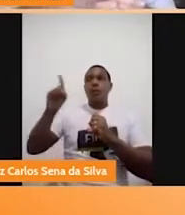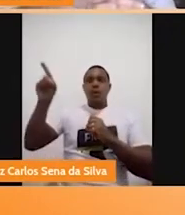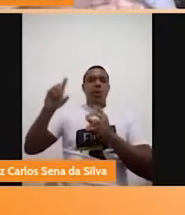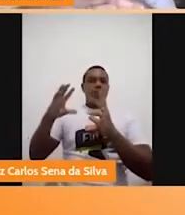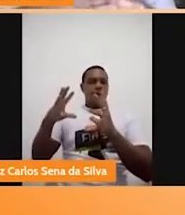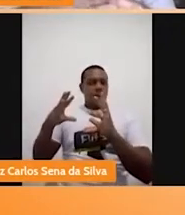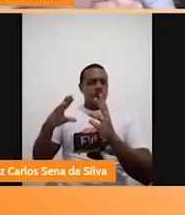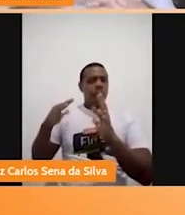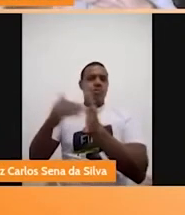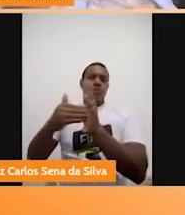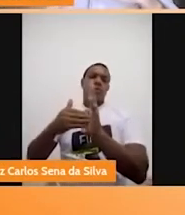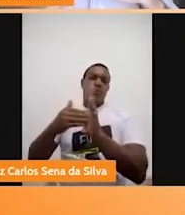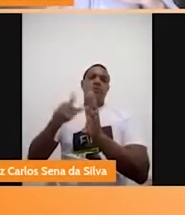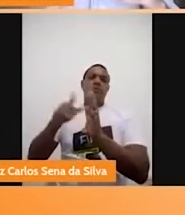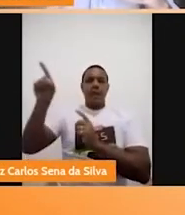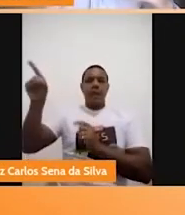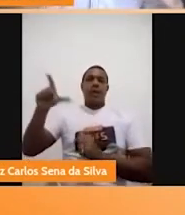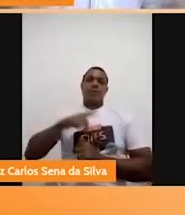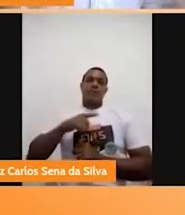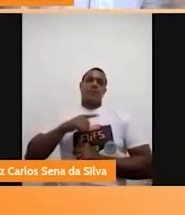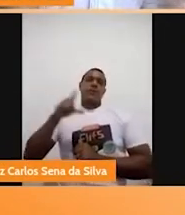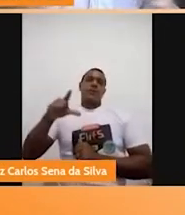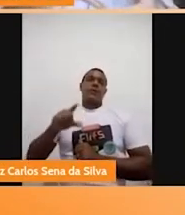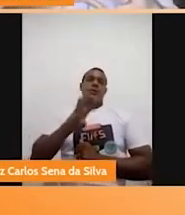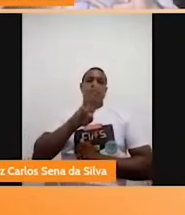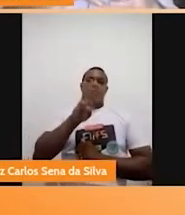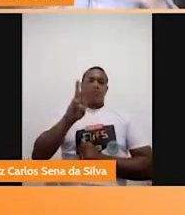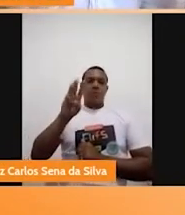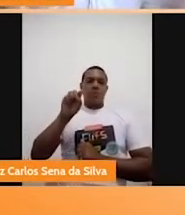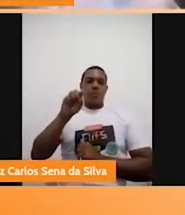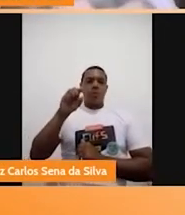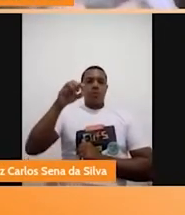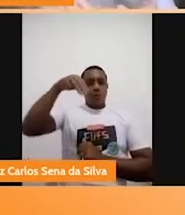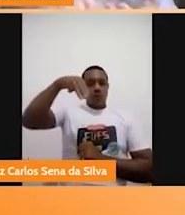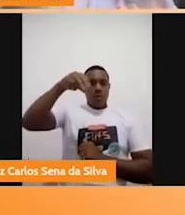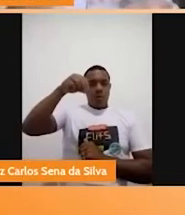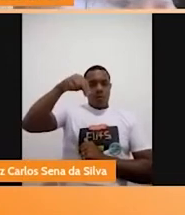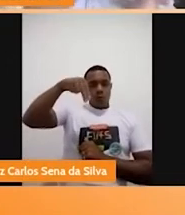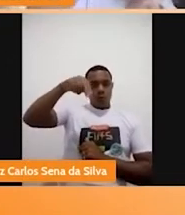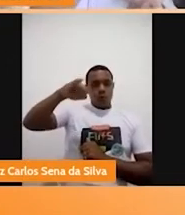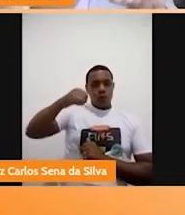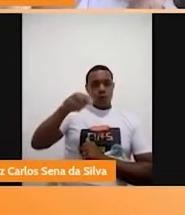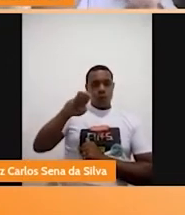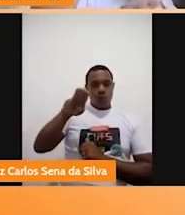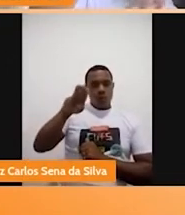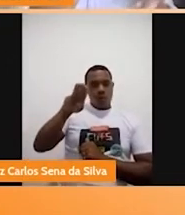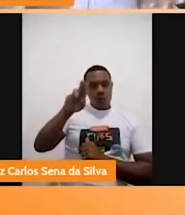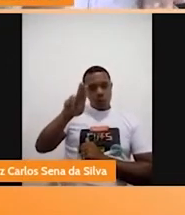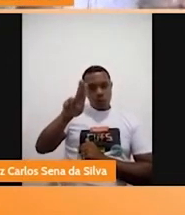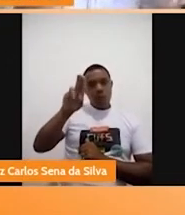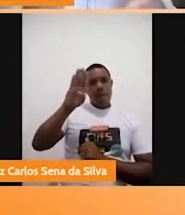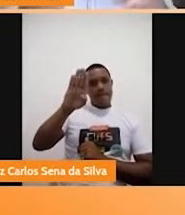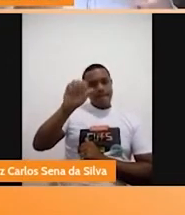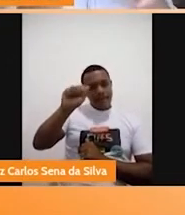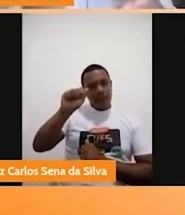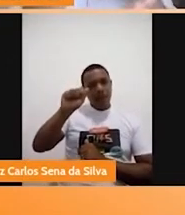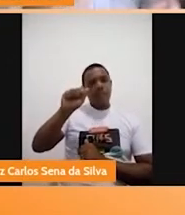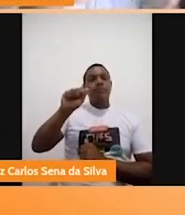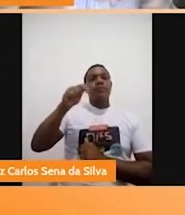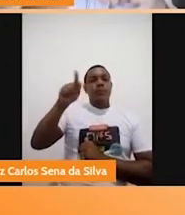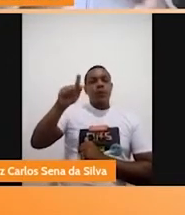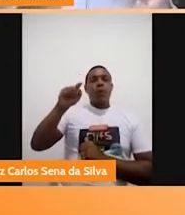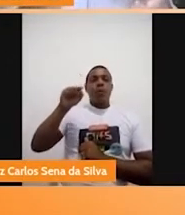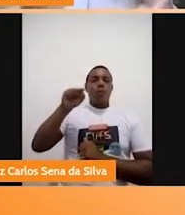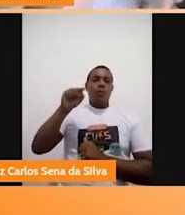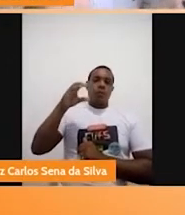mojubareditora.com.br. A gente envia para todo o Brasil, pelos Correios. Se quiser, já vai com autógrafo. Eu faço lá uma autógrafo